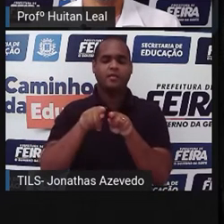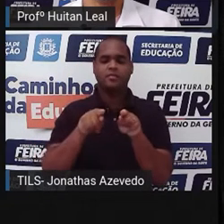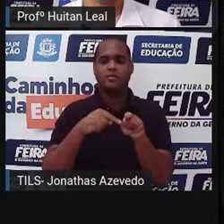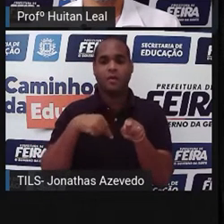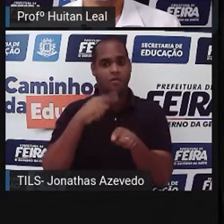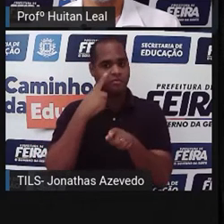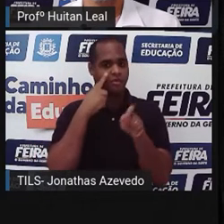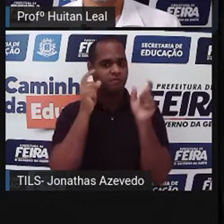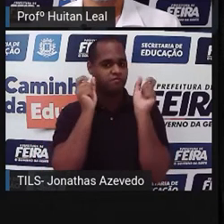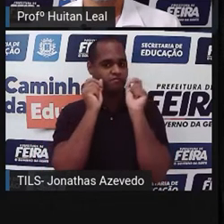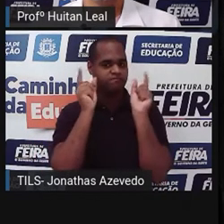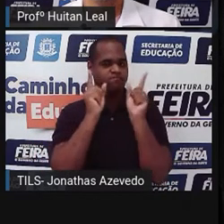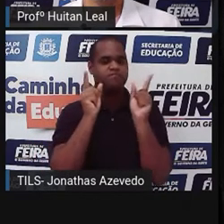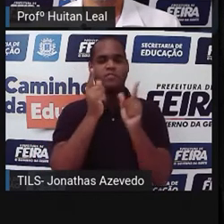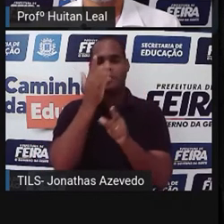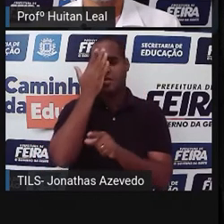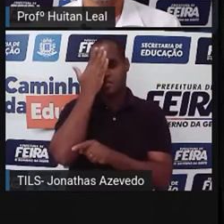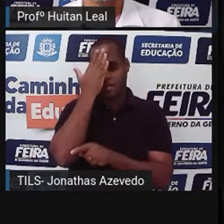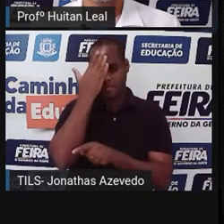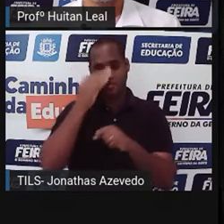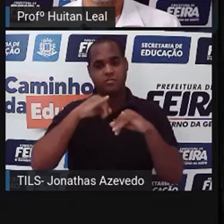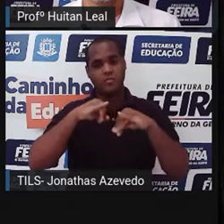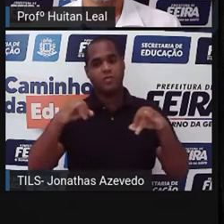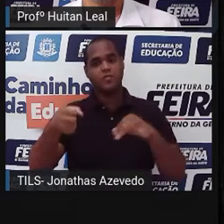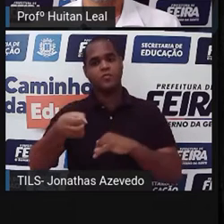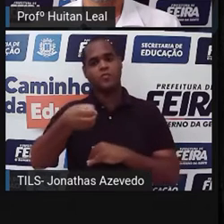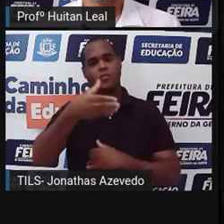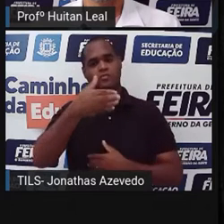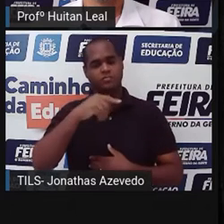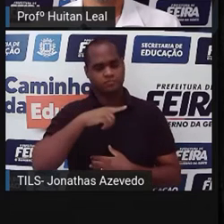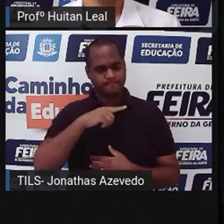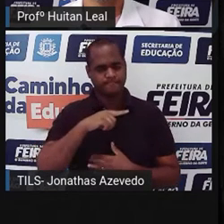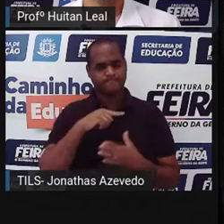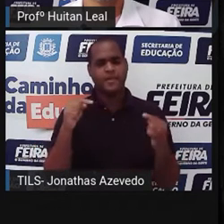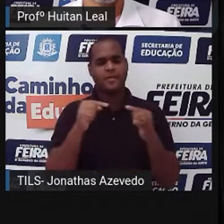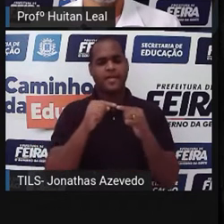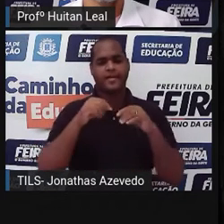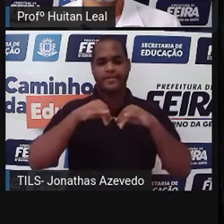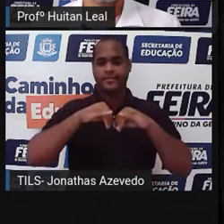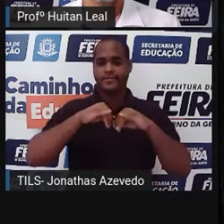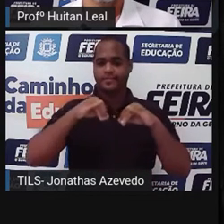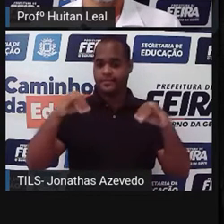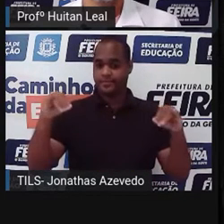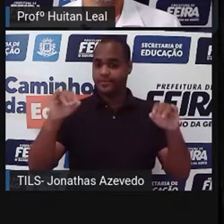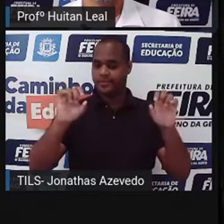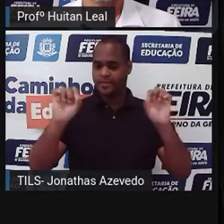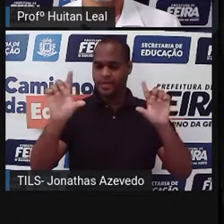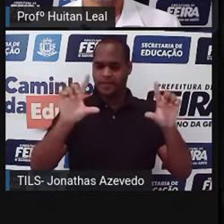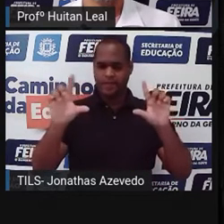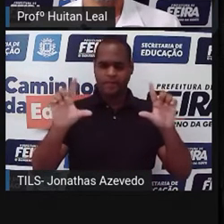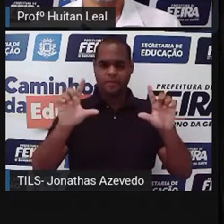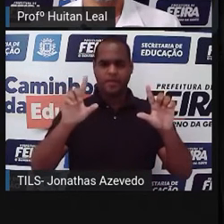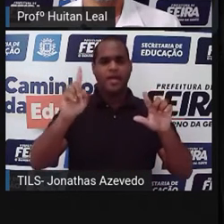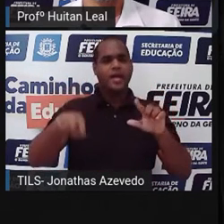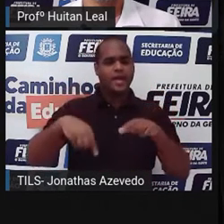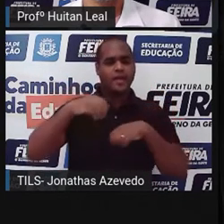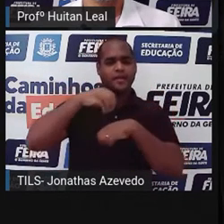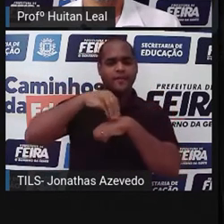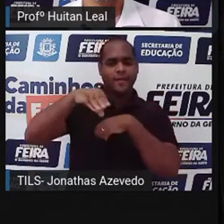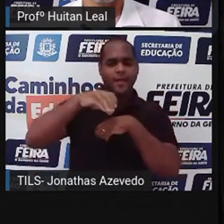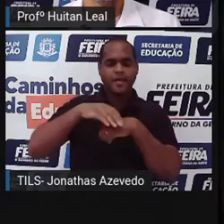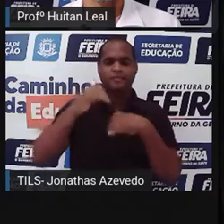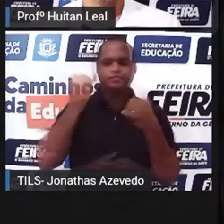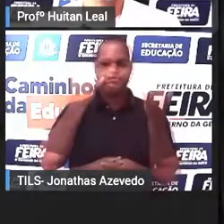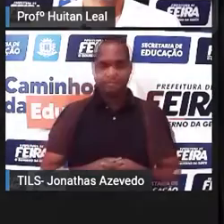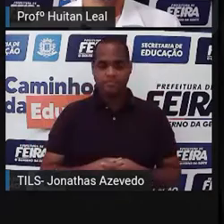fica alerta, gente já sabe que é uma novidade. É algo que vai ser noticiado. Uma informação nova sobre